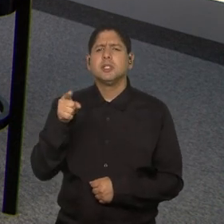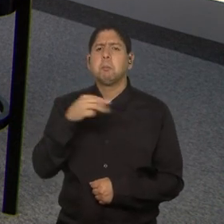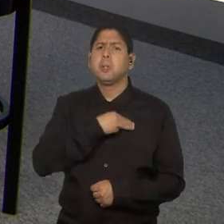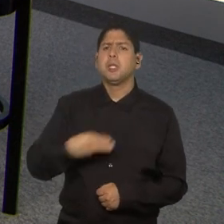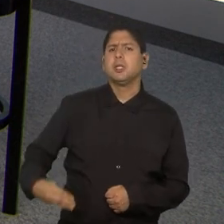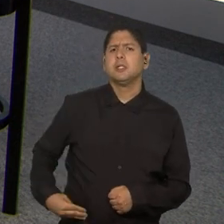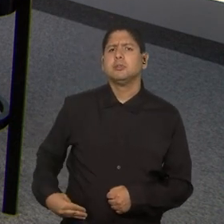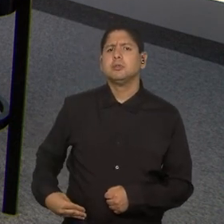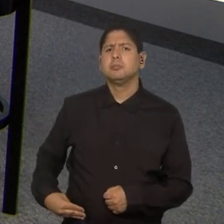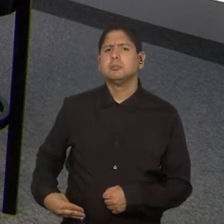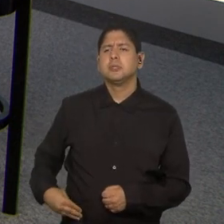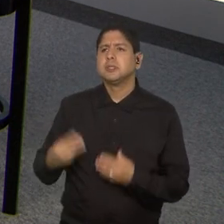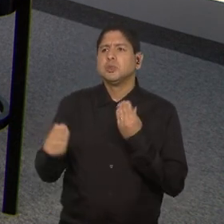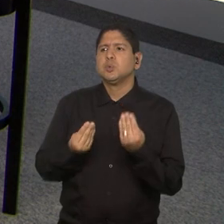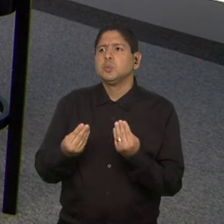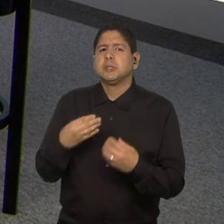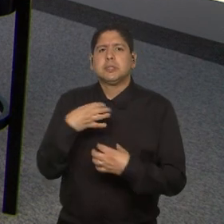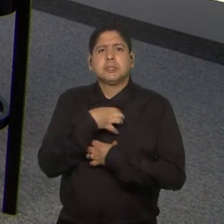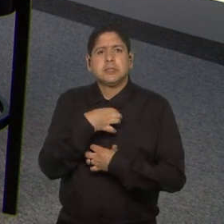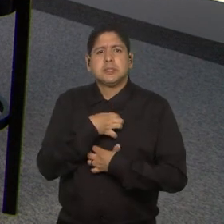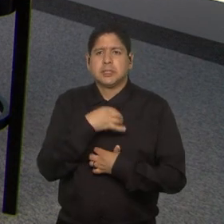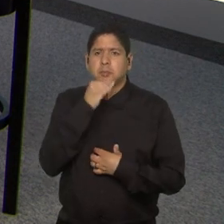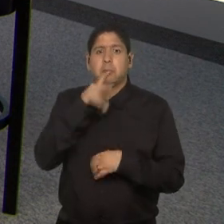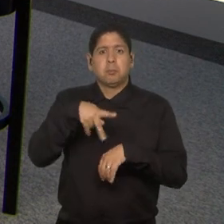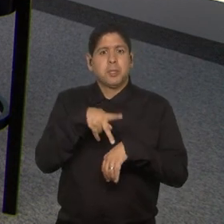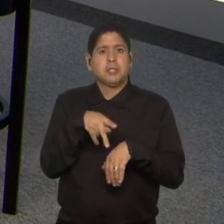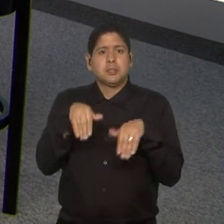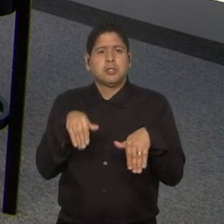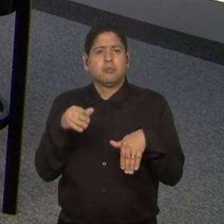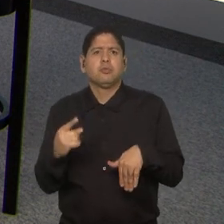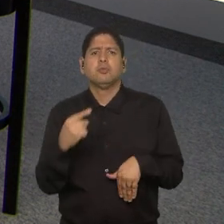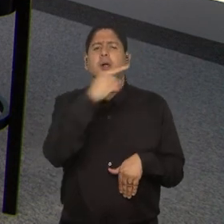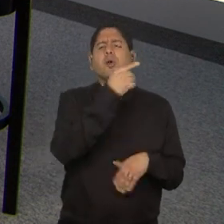vai à Austrália com essa missão?